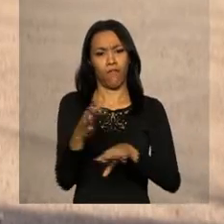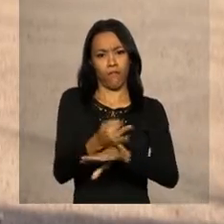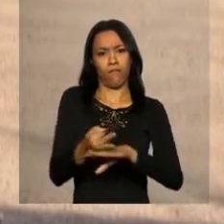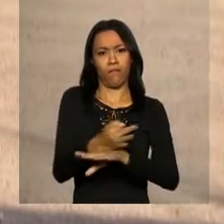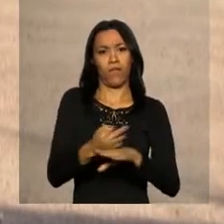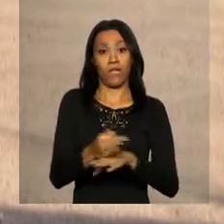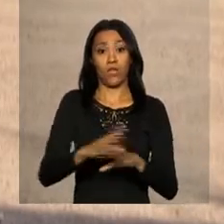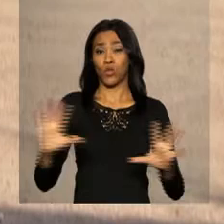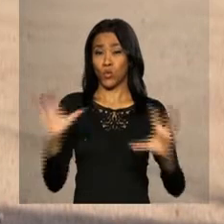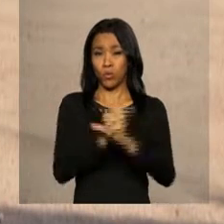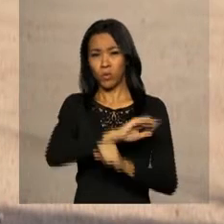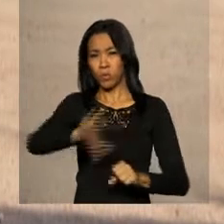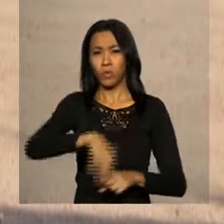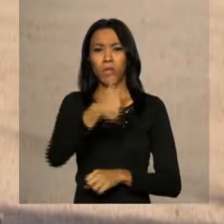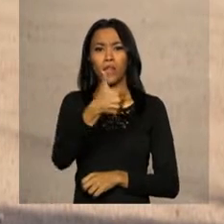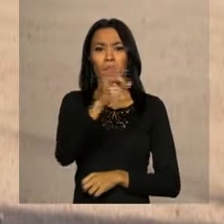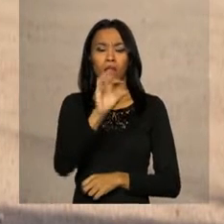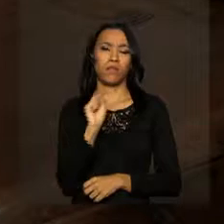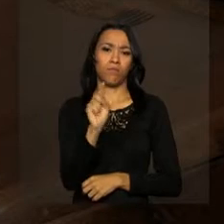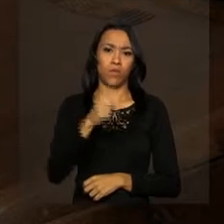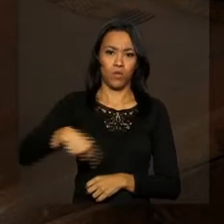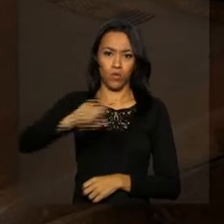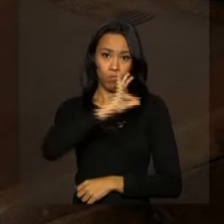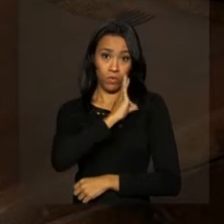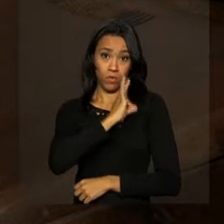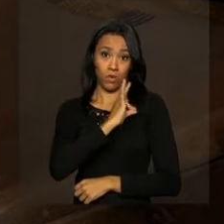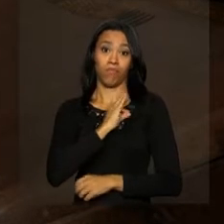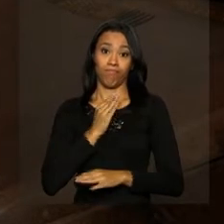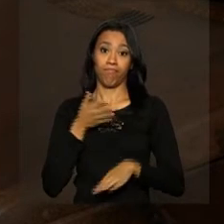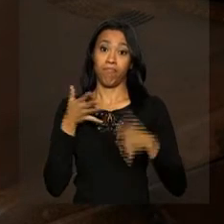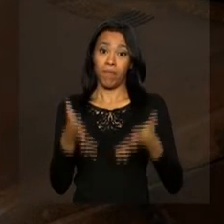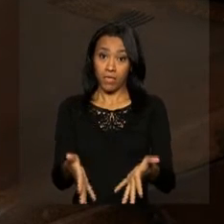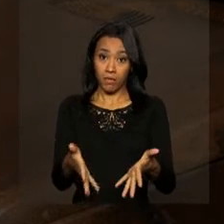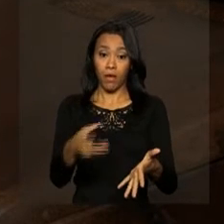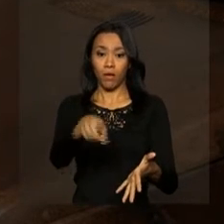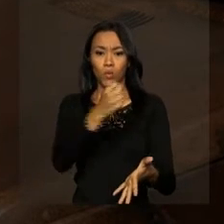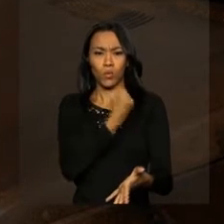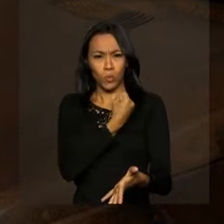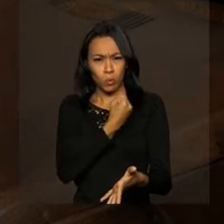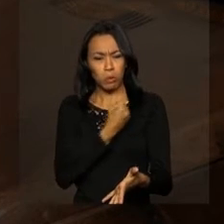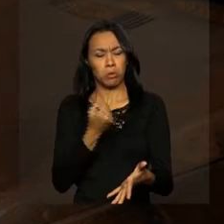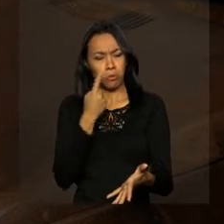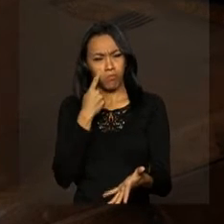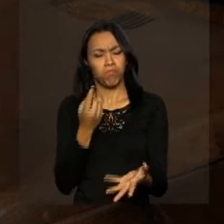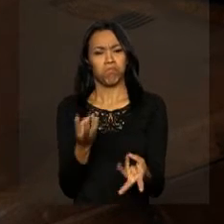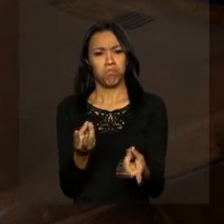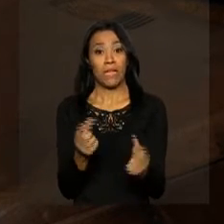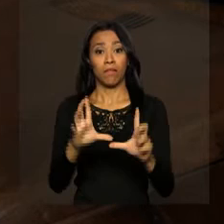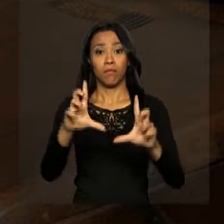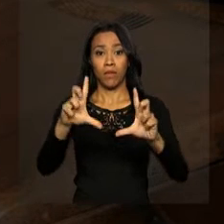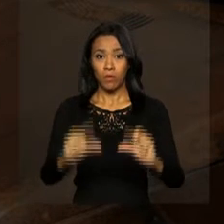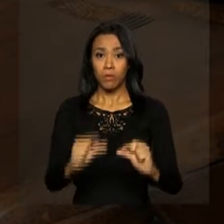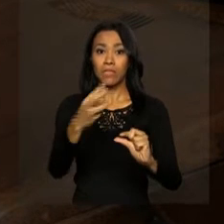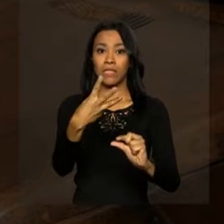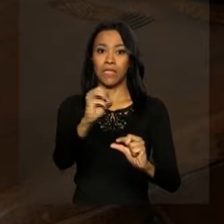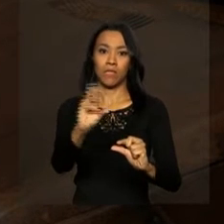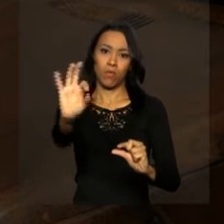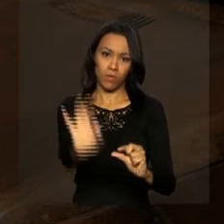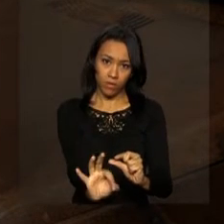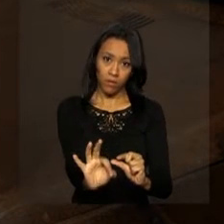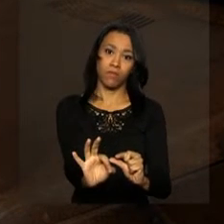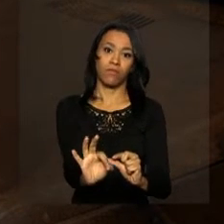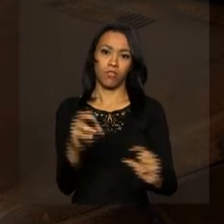10 mil agentes participaram da operação. Os números preliminares mostram uma redução de 30% no número de